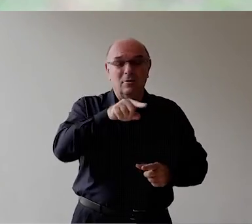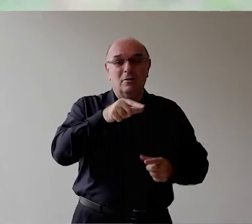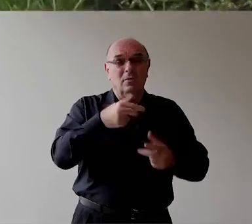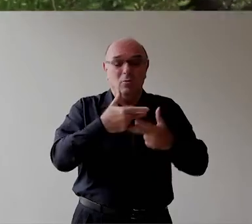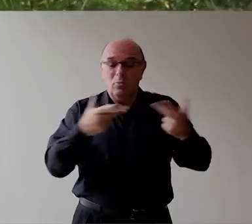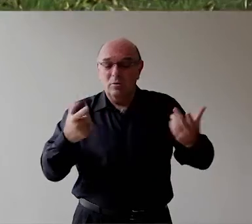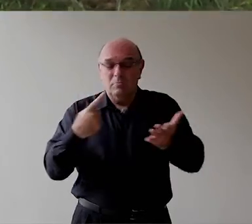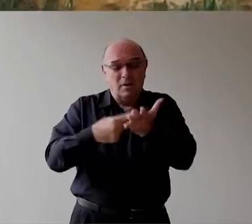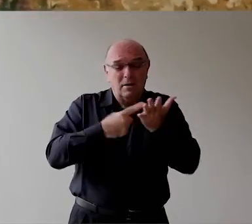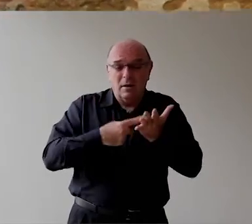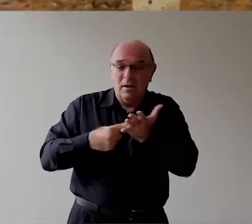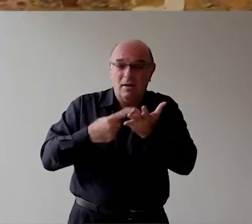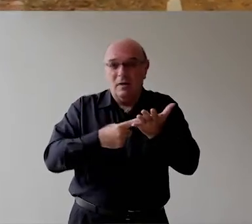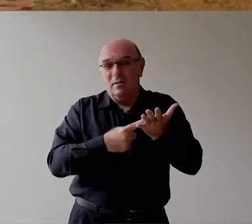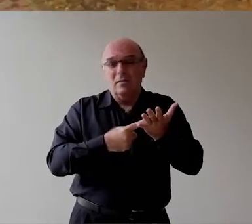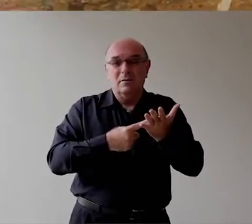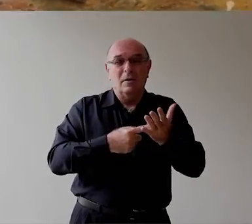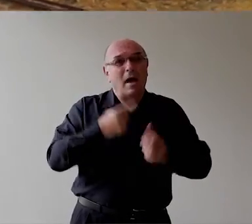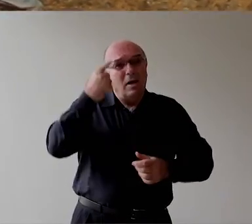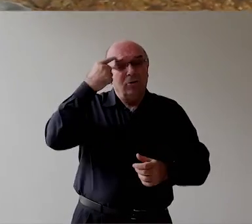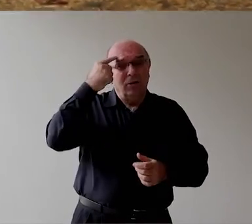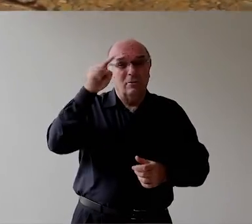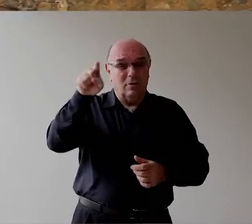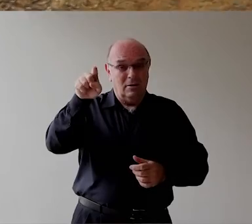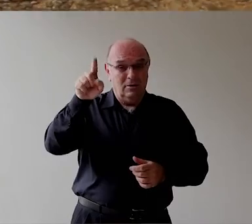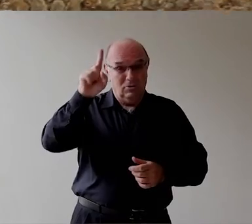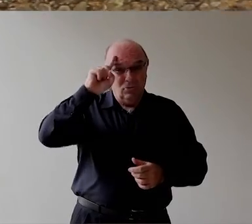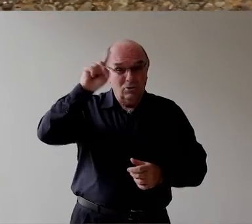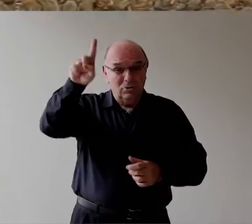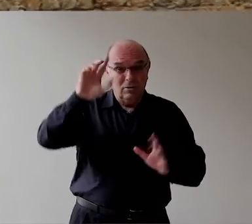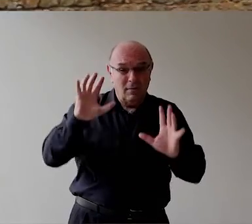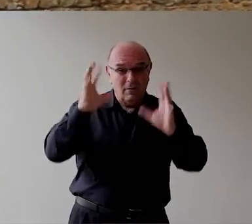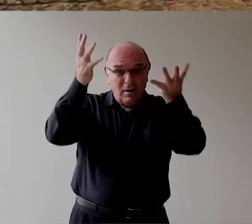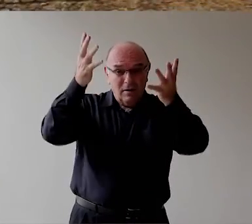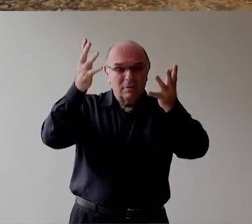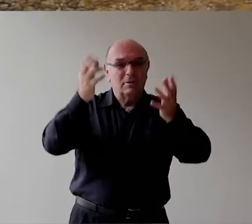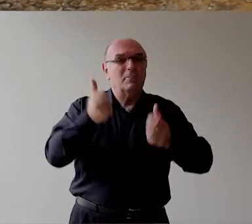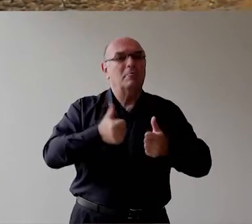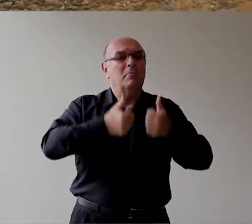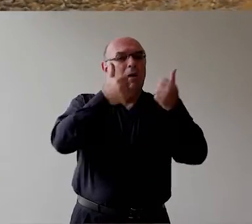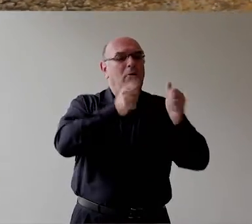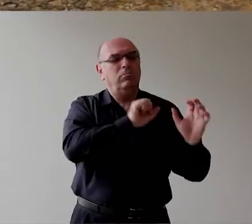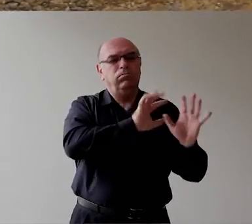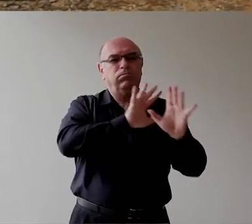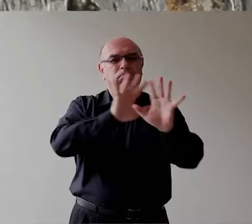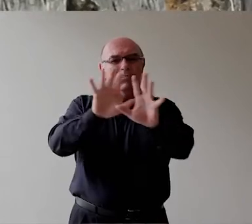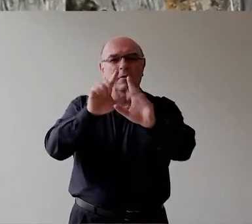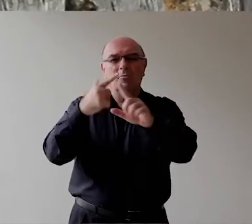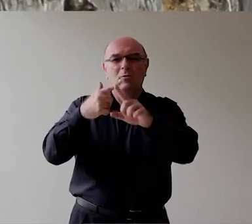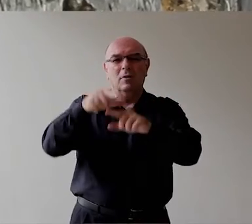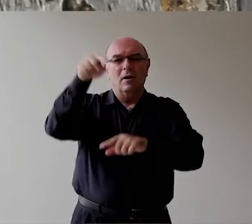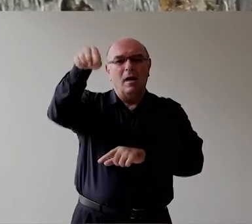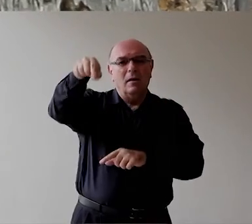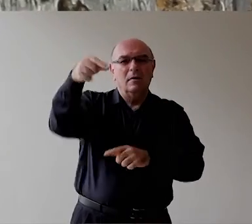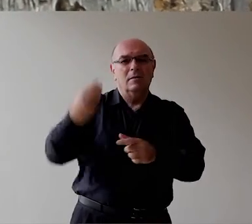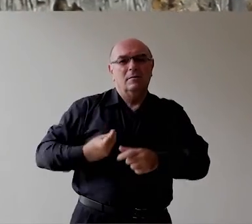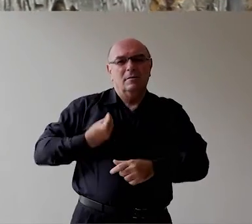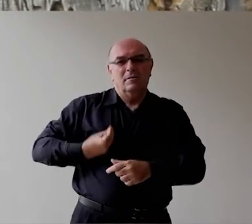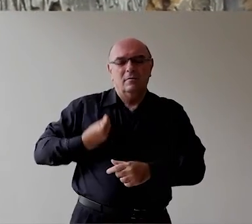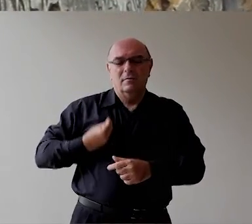Mas eles acharam Que a data ideal Seria naquele dia Porque ali estava Concentrado O maior número De fazendeiros O que culminou